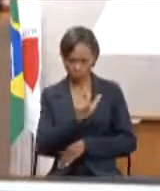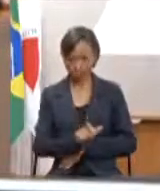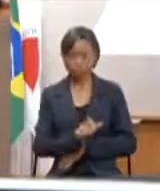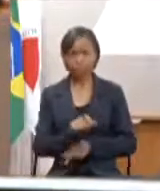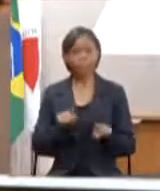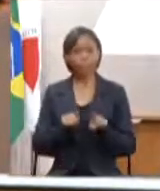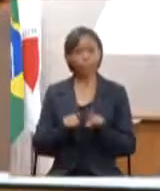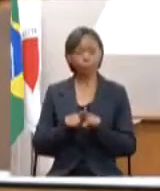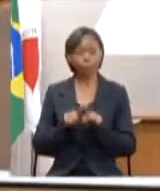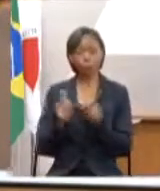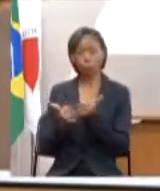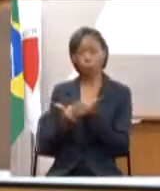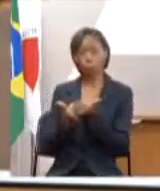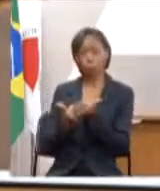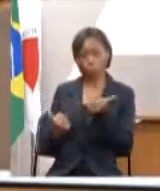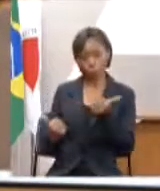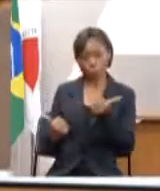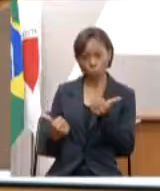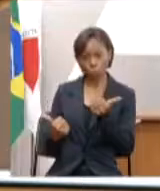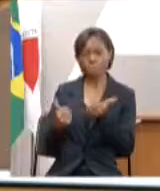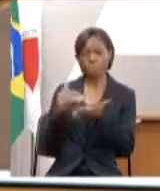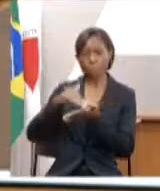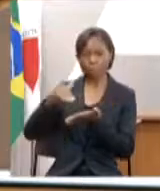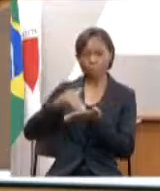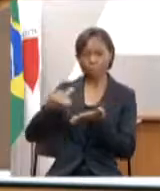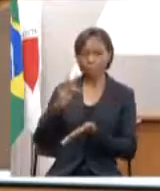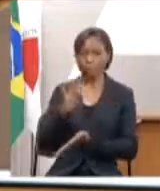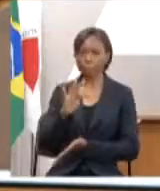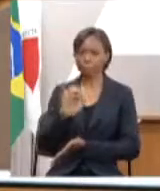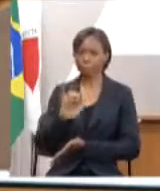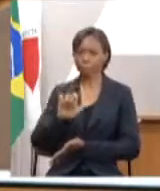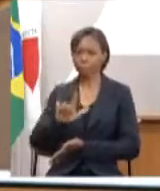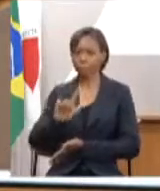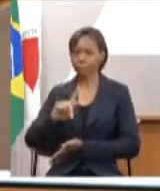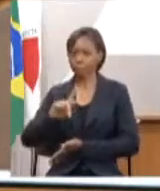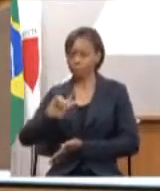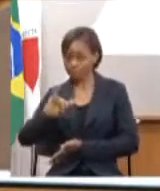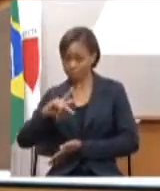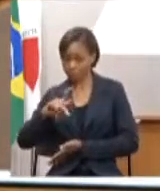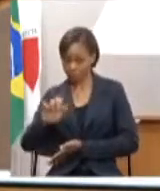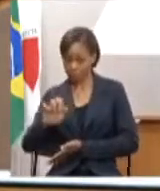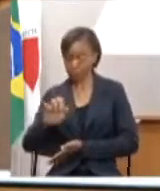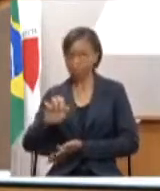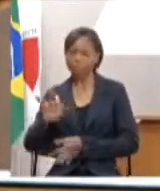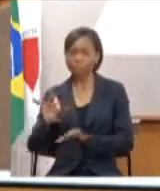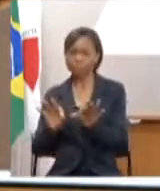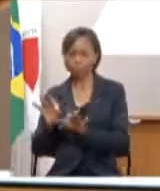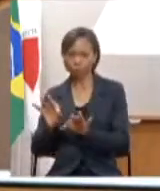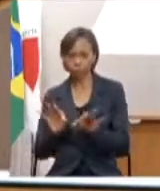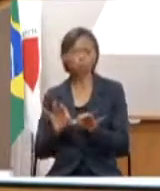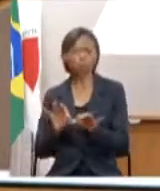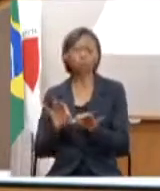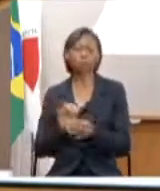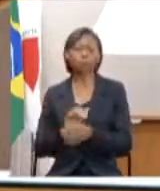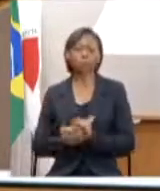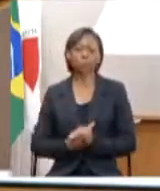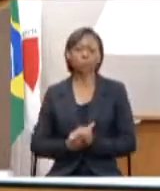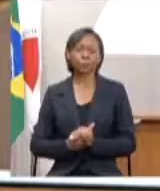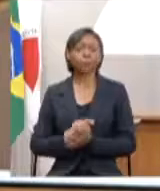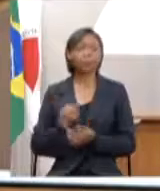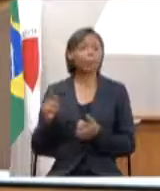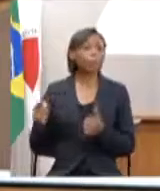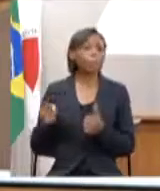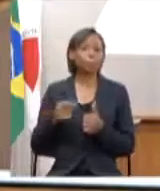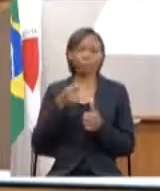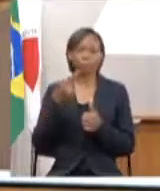subsecretário Felipe de Planejamento, Orçamento e Qualidade do Gasto. Primeiro,